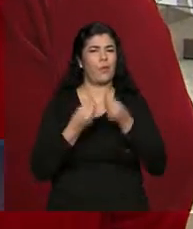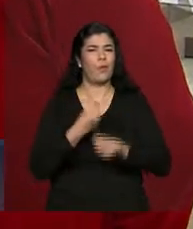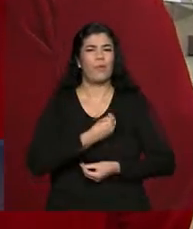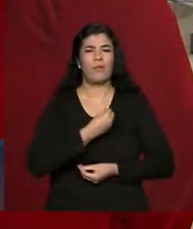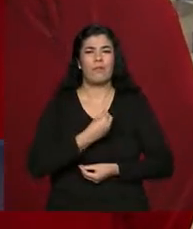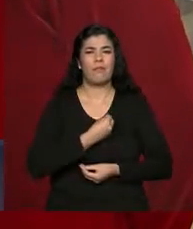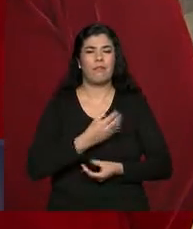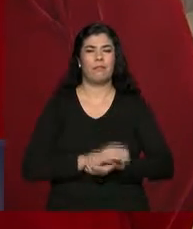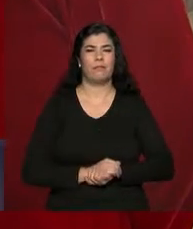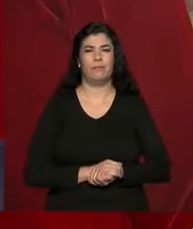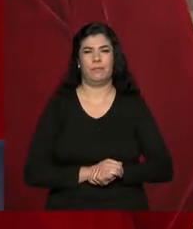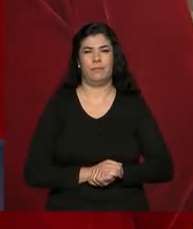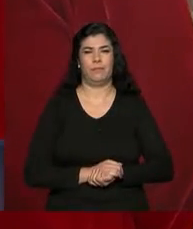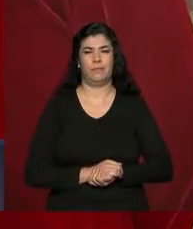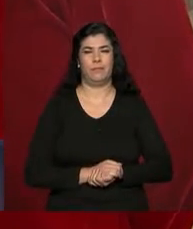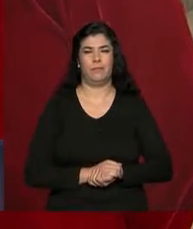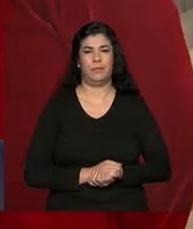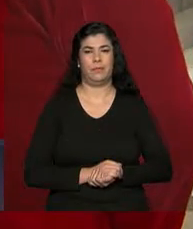empreendedora?